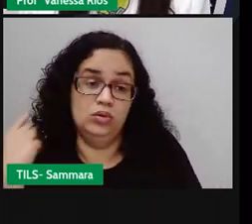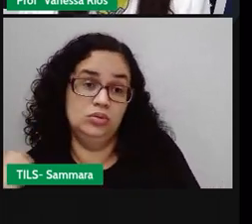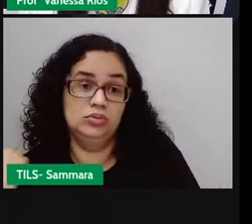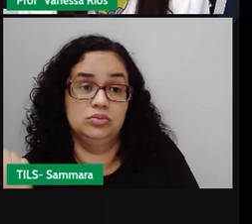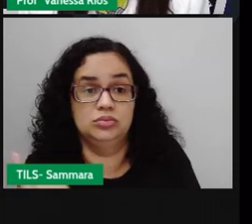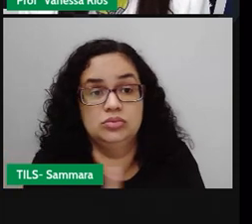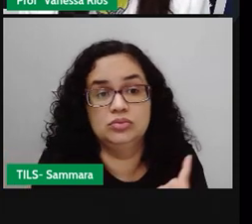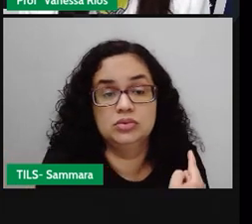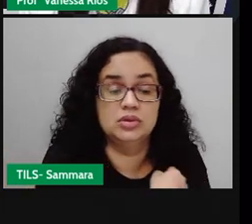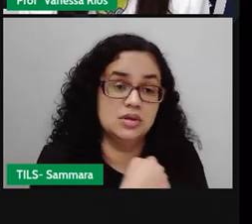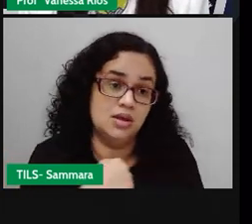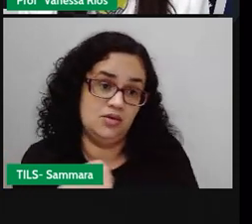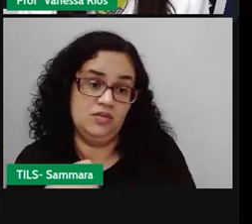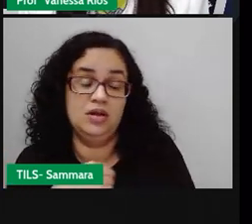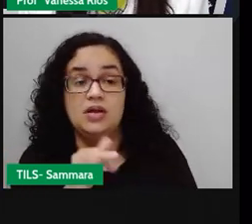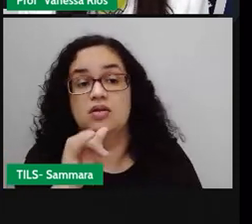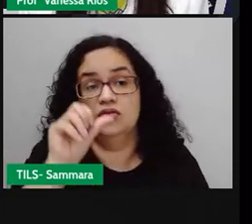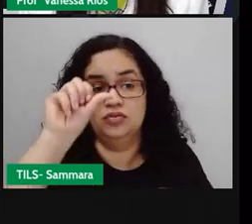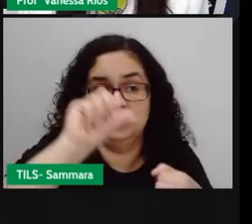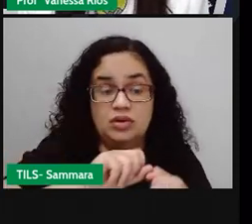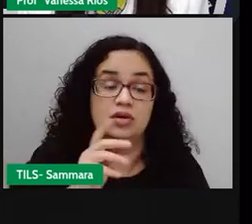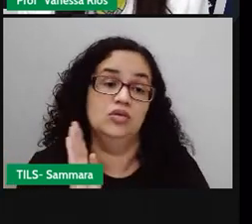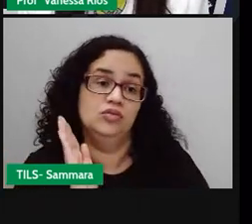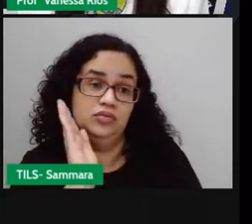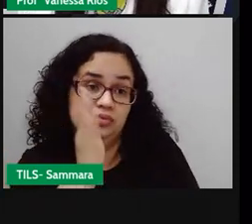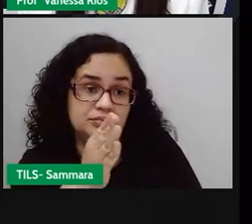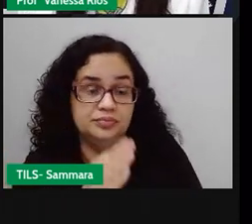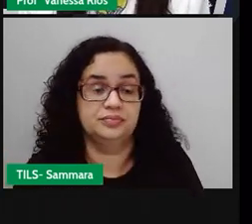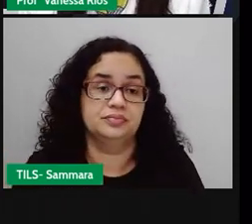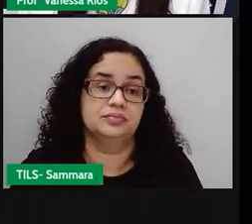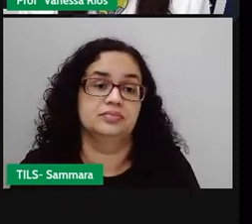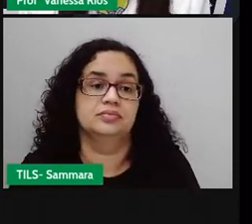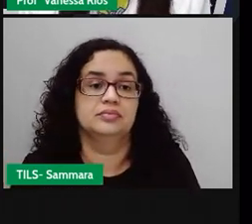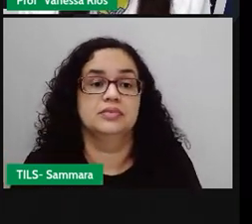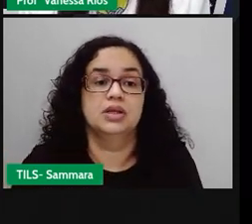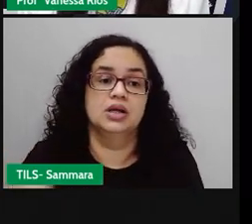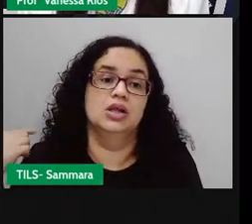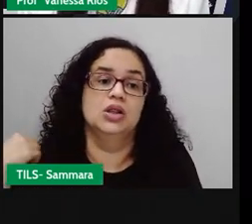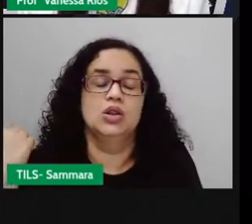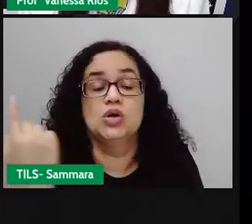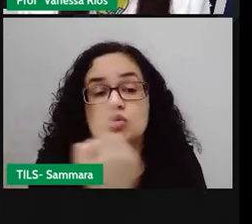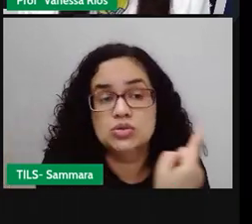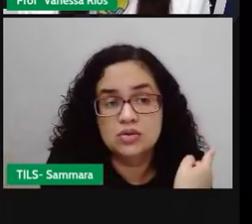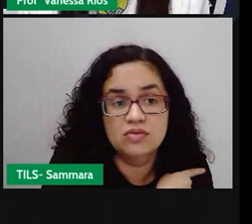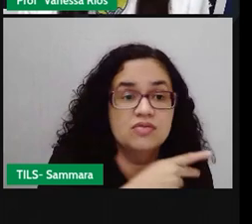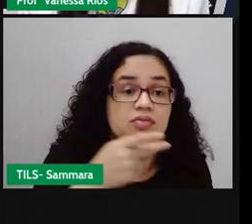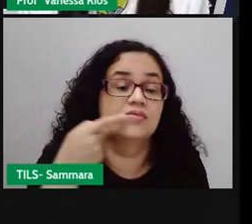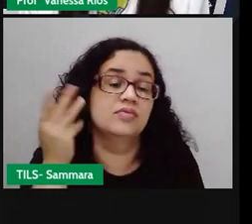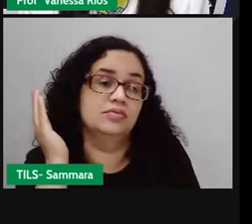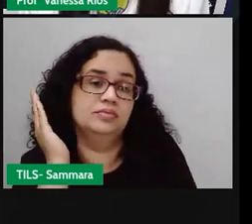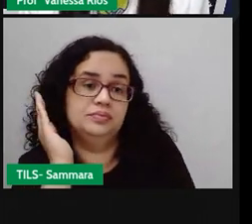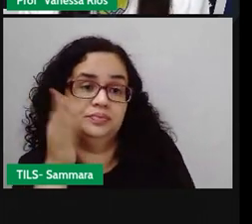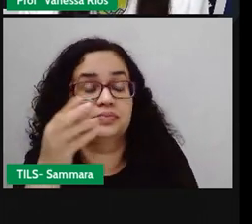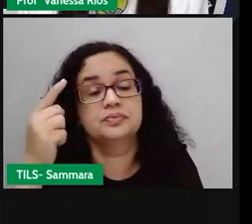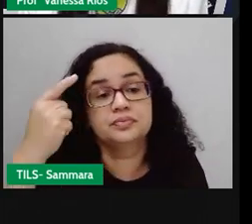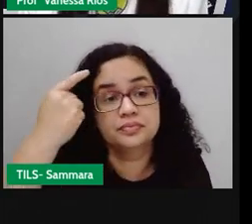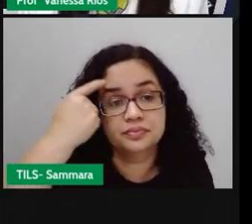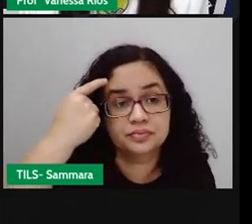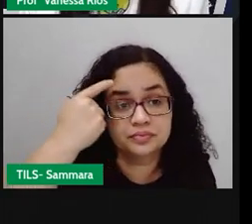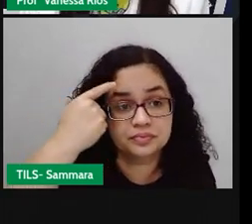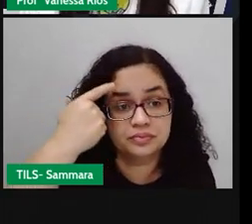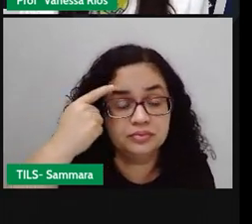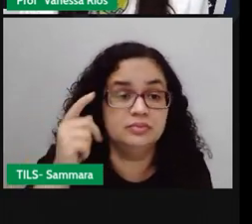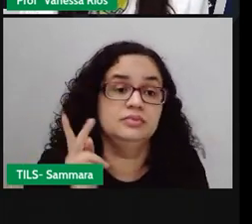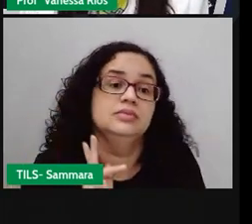Eu falei, eu fiz, eu vou. Ou então, nós falamos, nós vamos, nós pensamos.